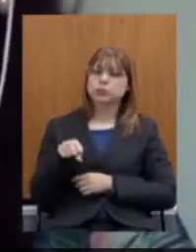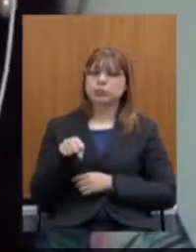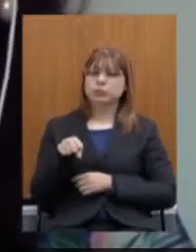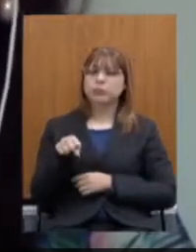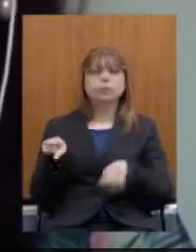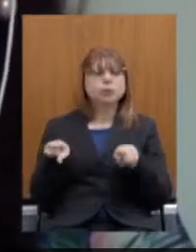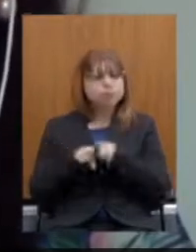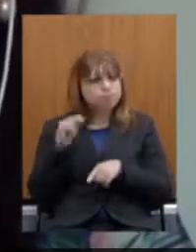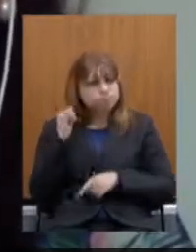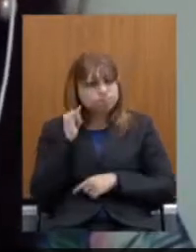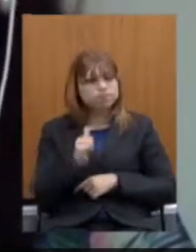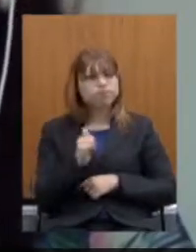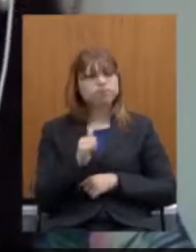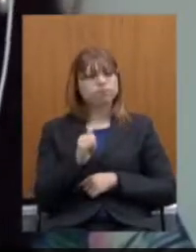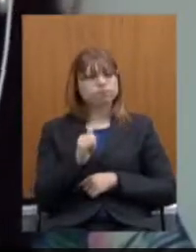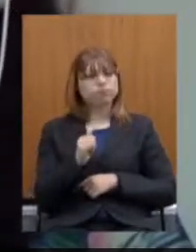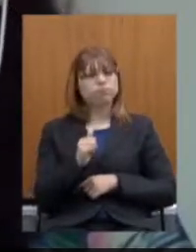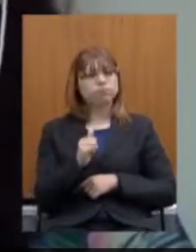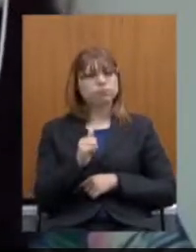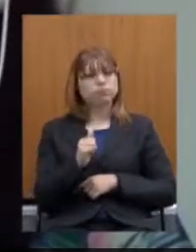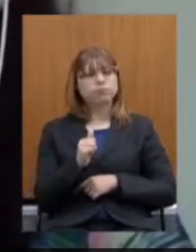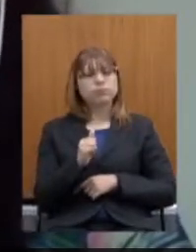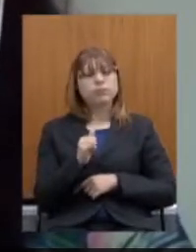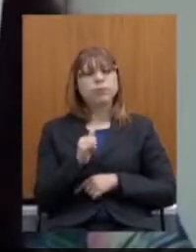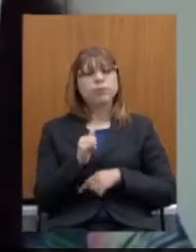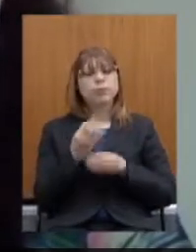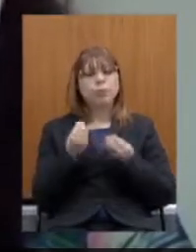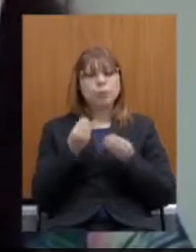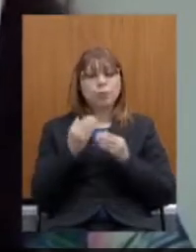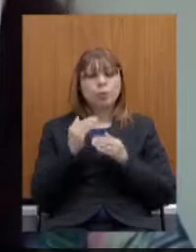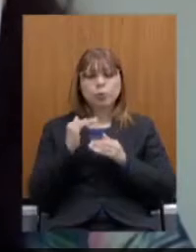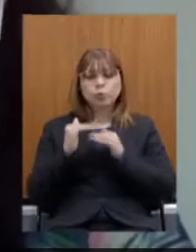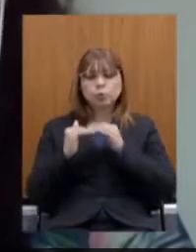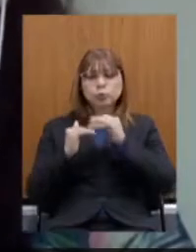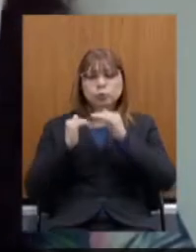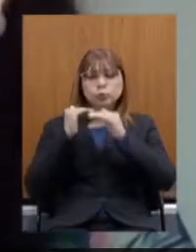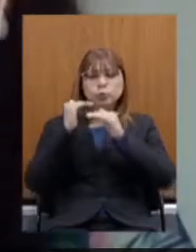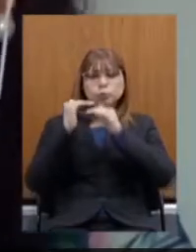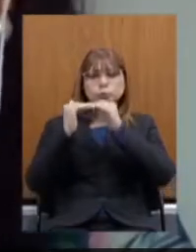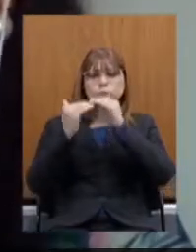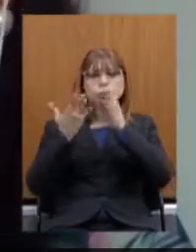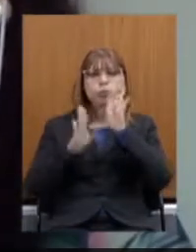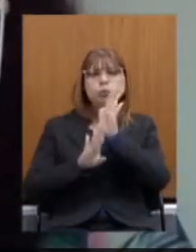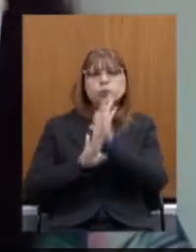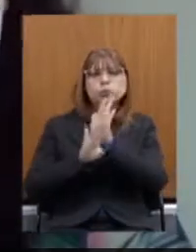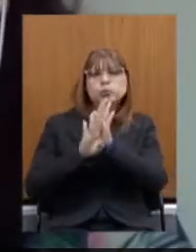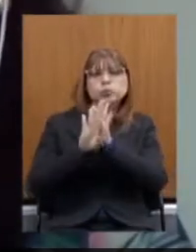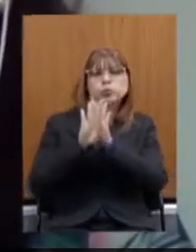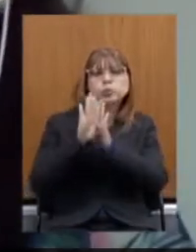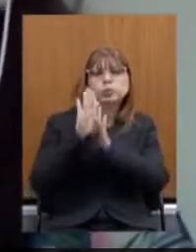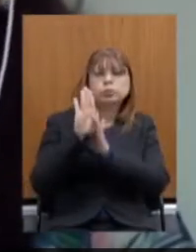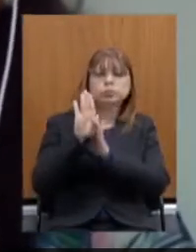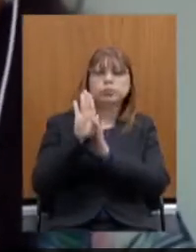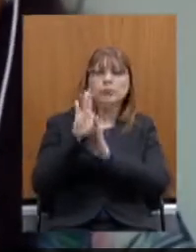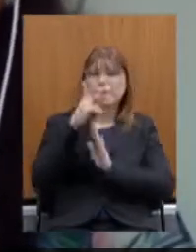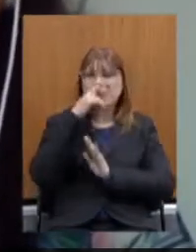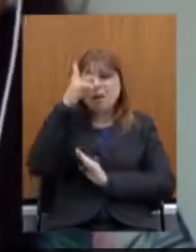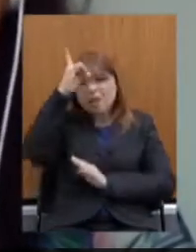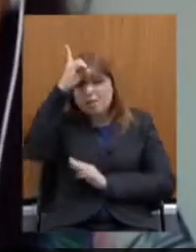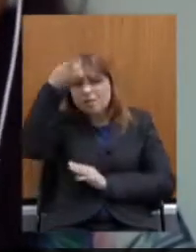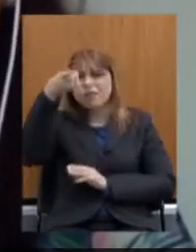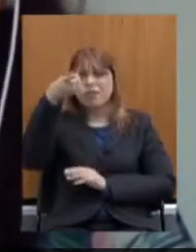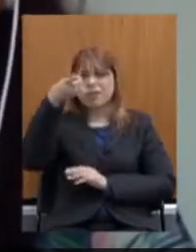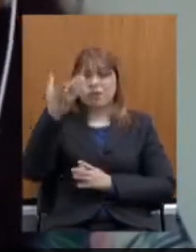denunciamos o critério da progressividade, uma coisa inventada, como deixou